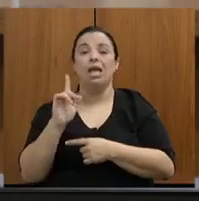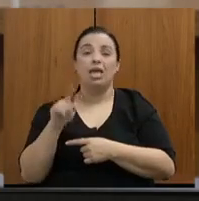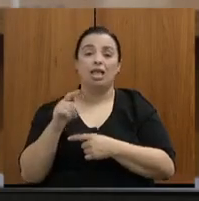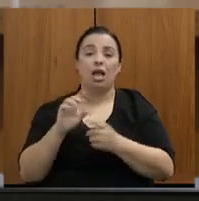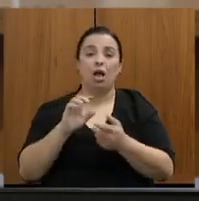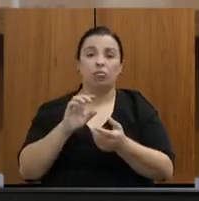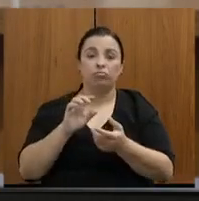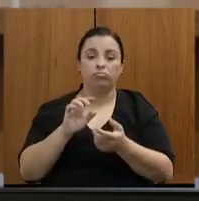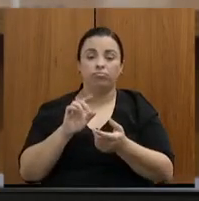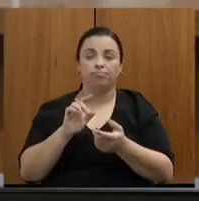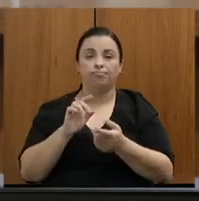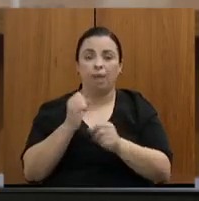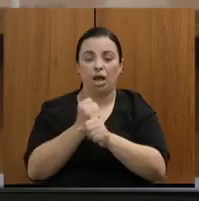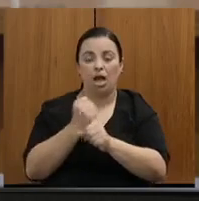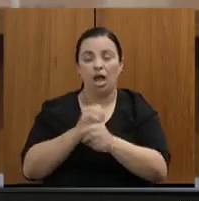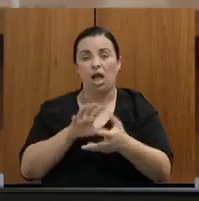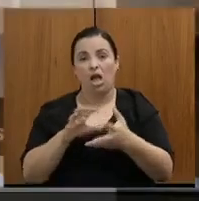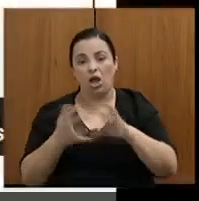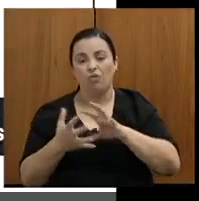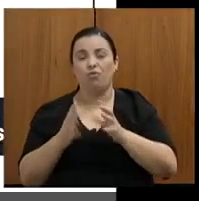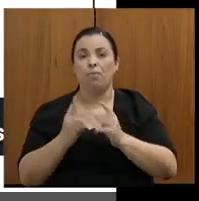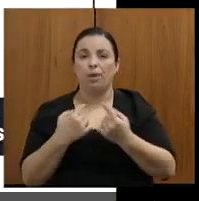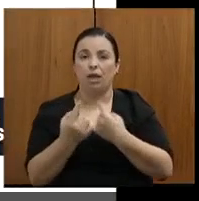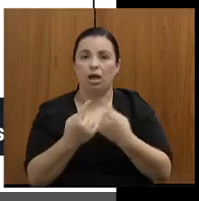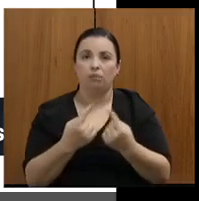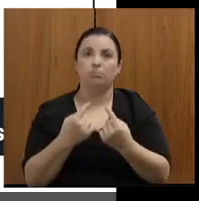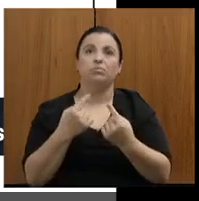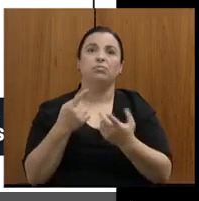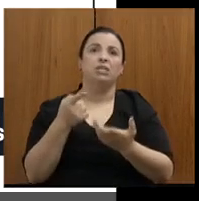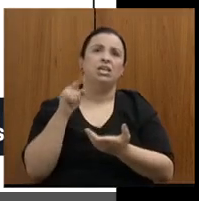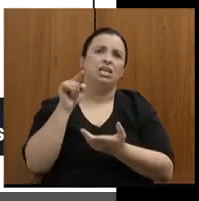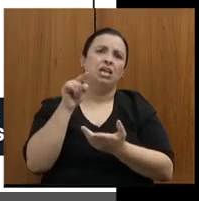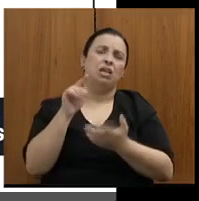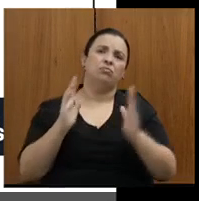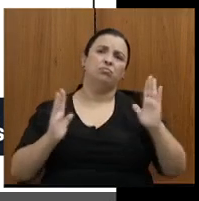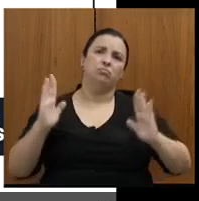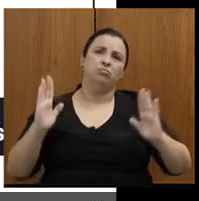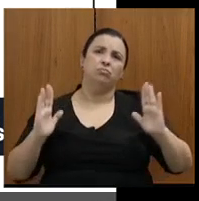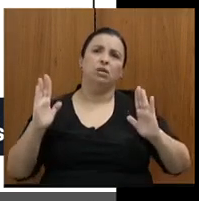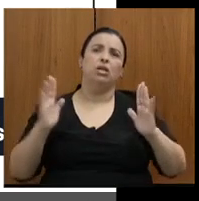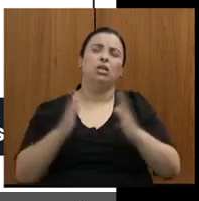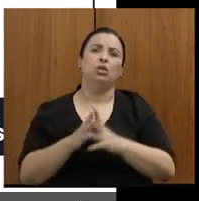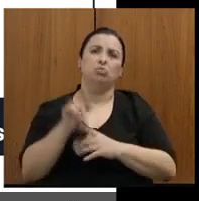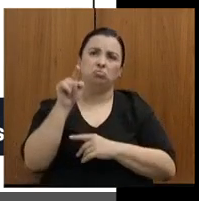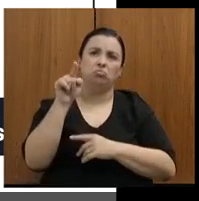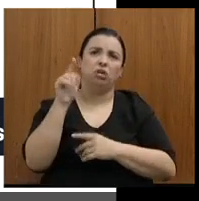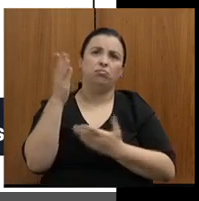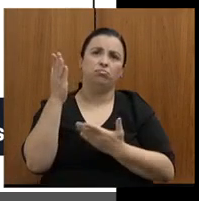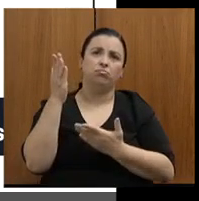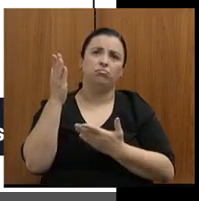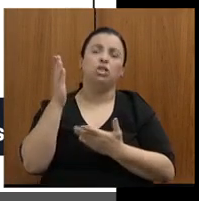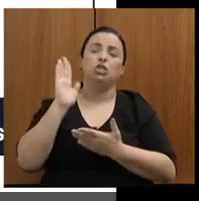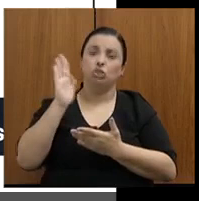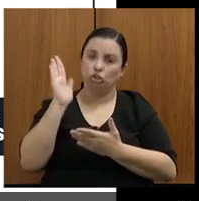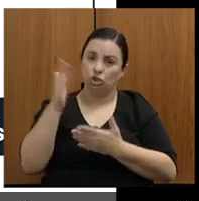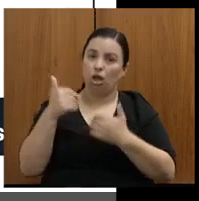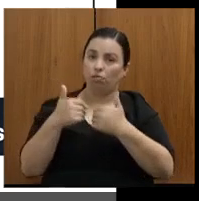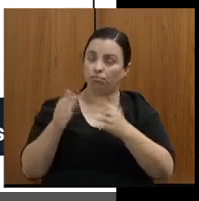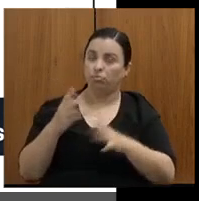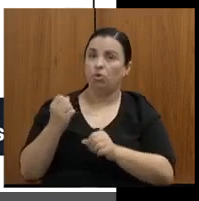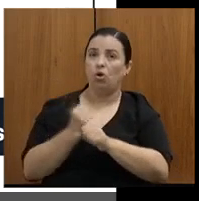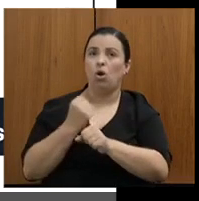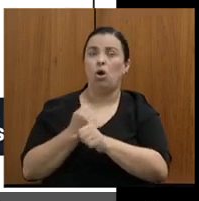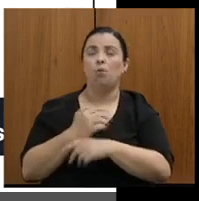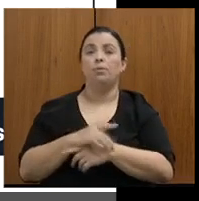do Jiquitinhon e Amucuri, essa é uma demanda antiga, também está sendo executada já, a 367, o que dizer